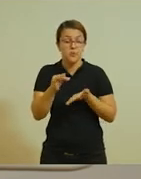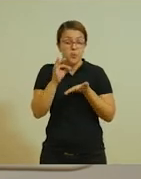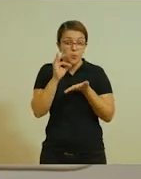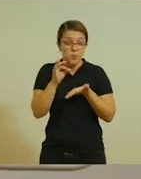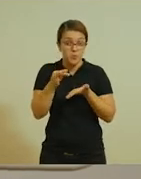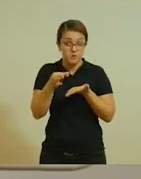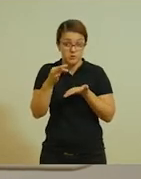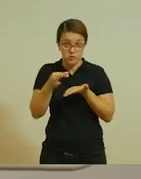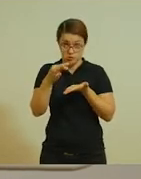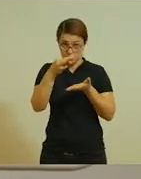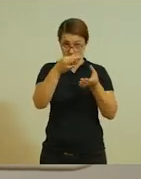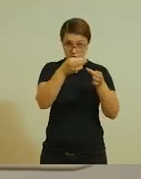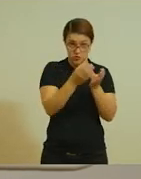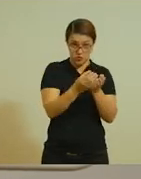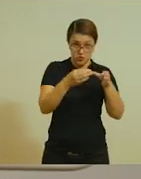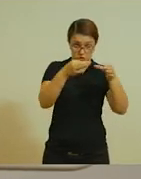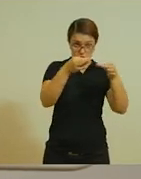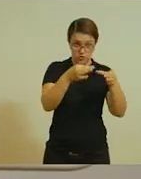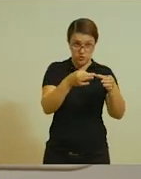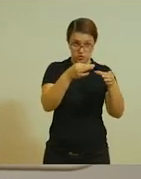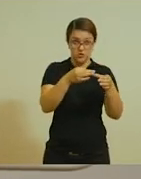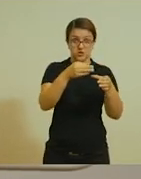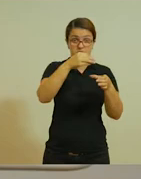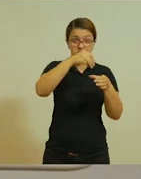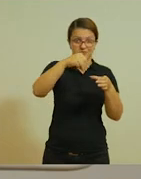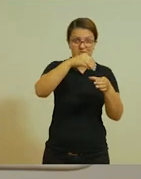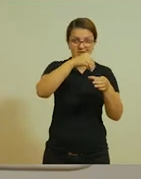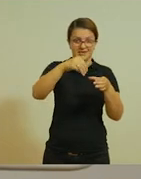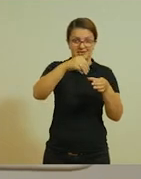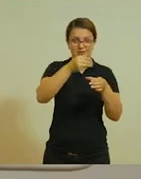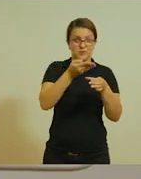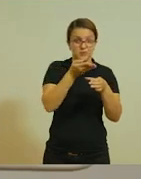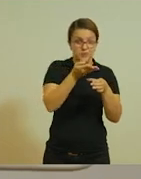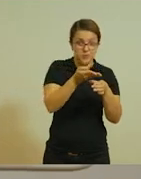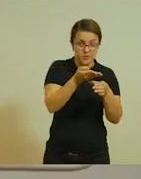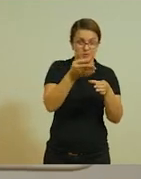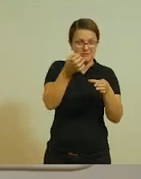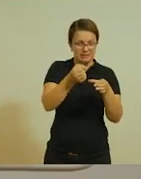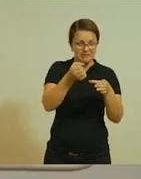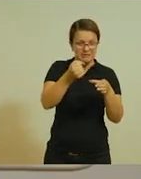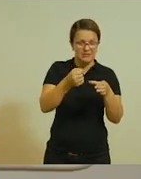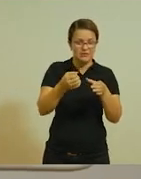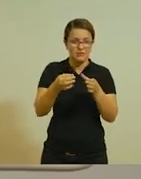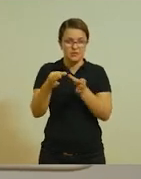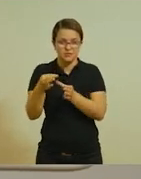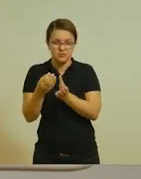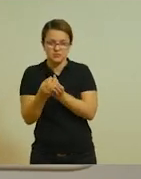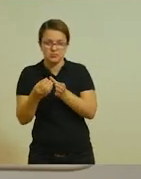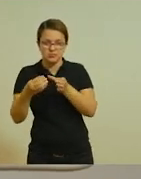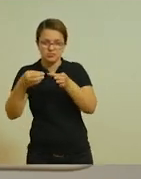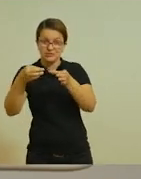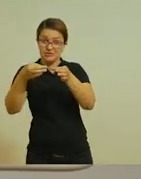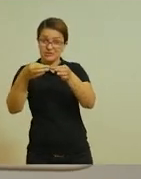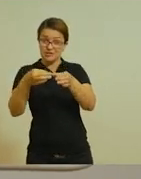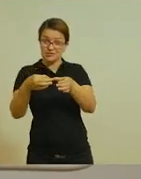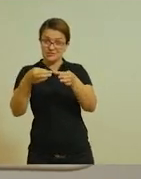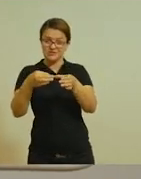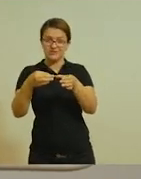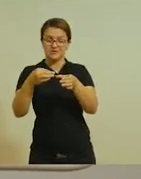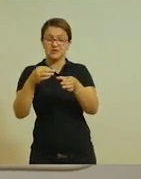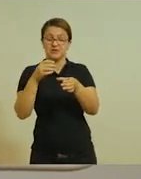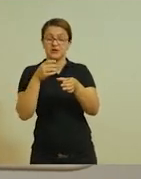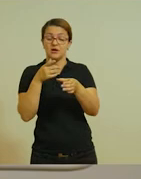trigo e uma xícara de água. Vocês vão precisar também de uma panela para misturar esses dois ingredientes.